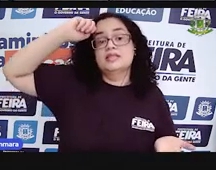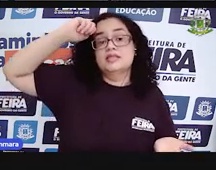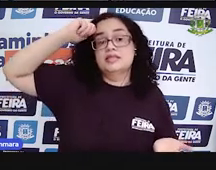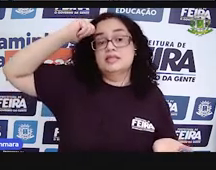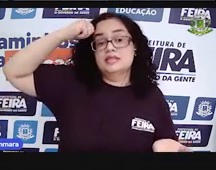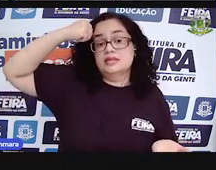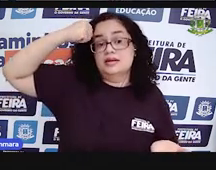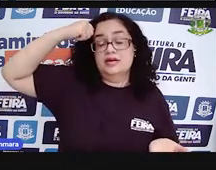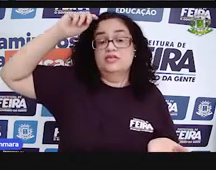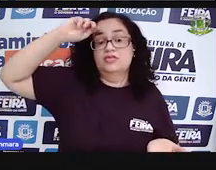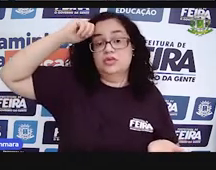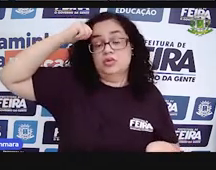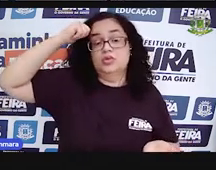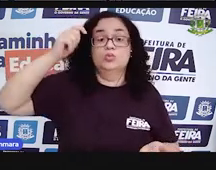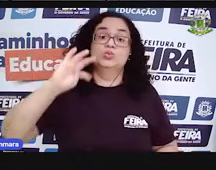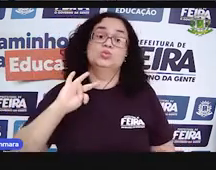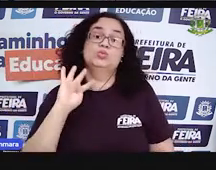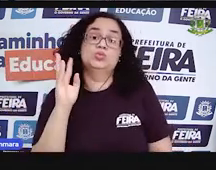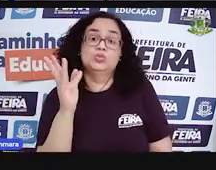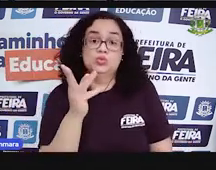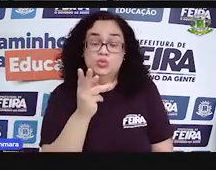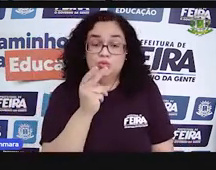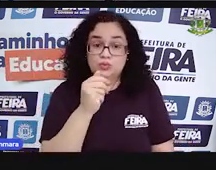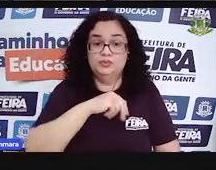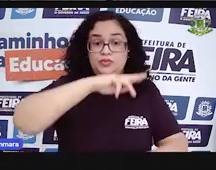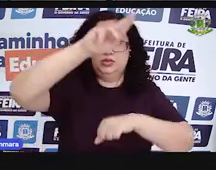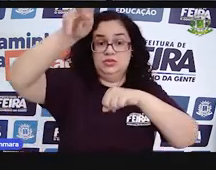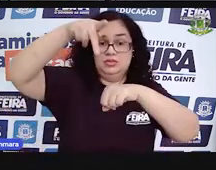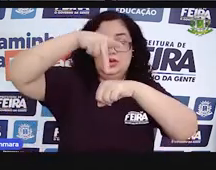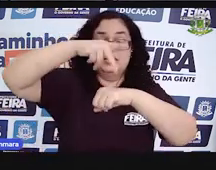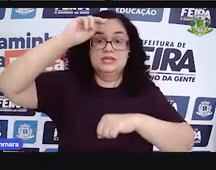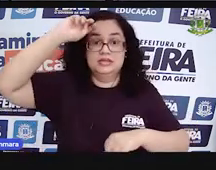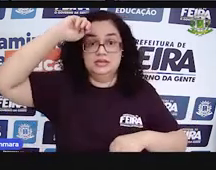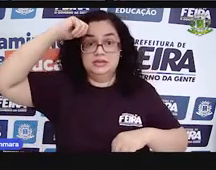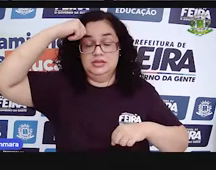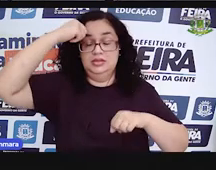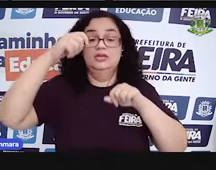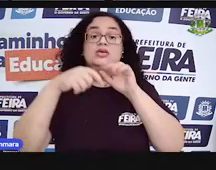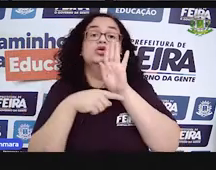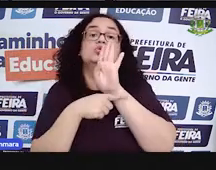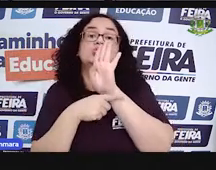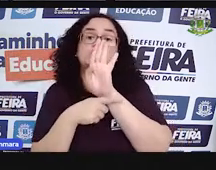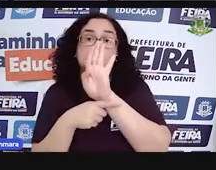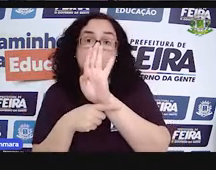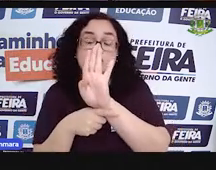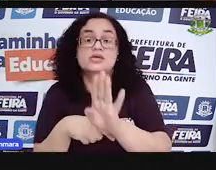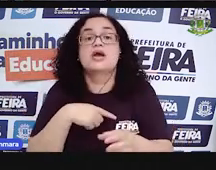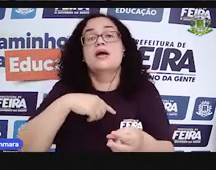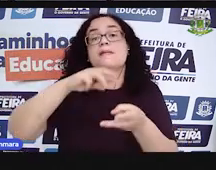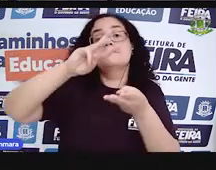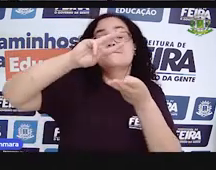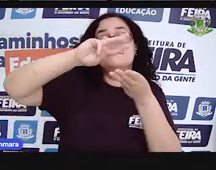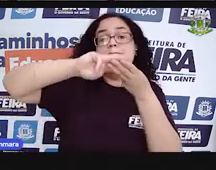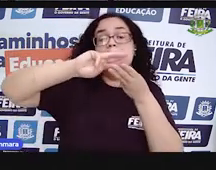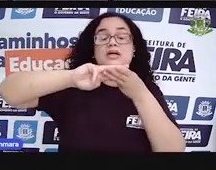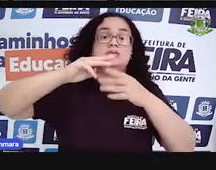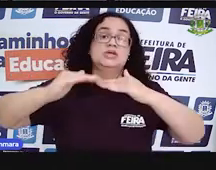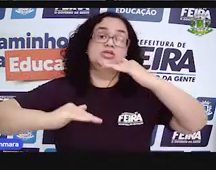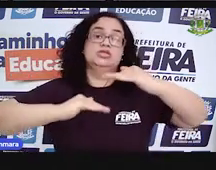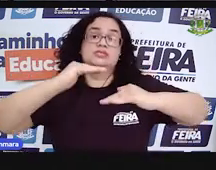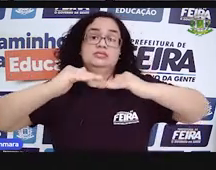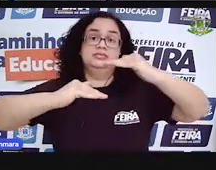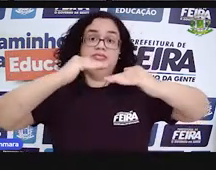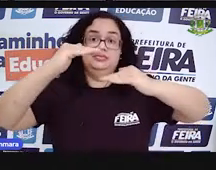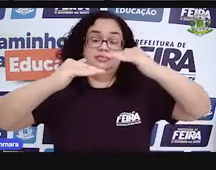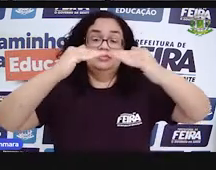a civilização africana como um todo, teve uma importante contribuição para que a matemática se desenvolvesse,